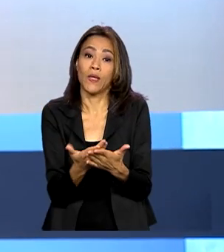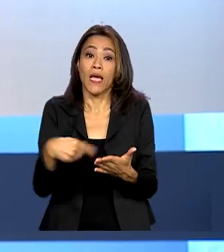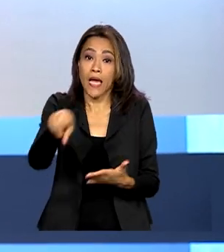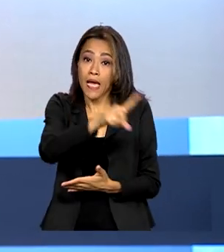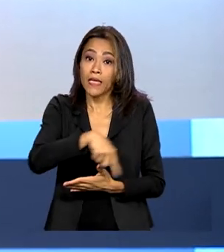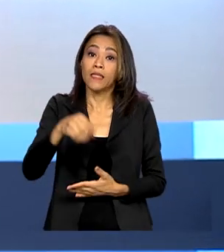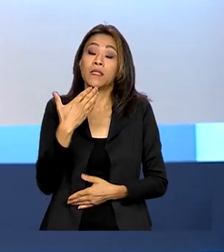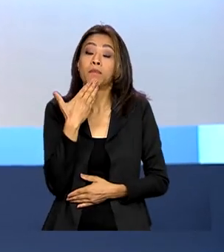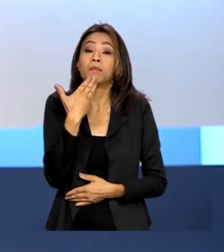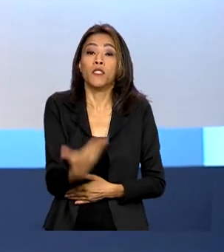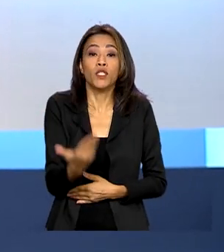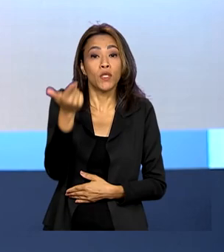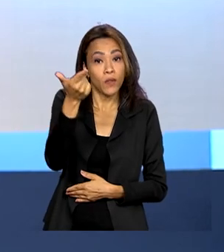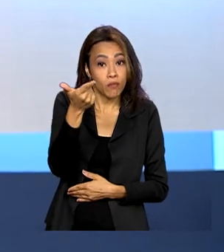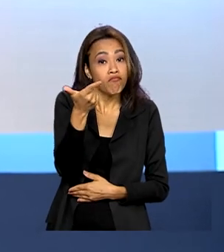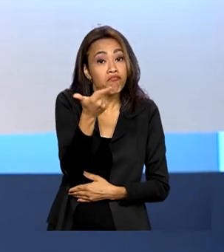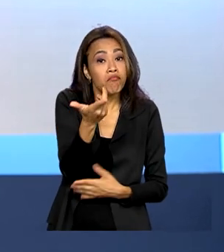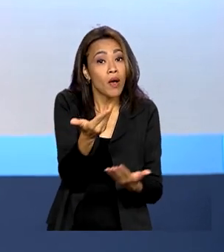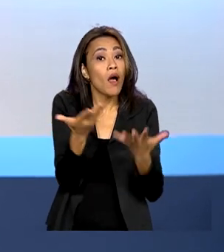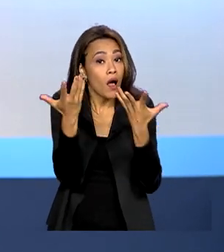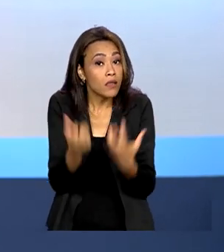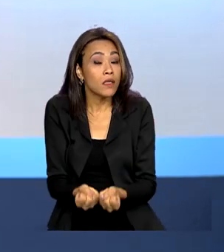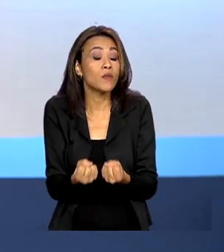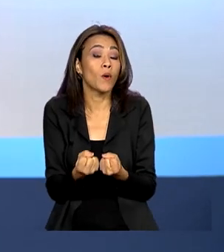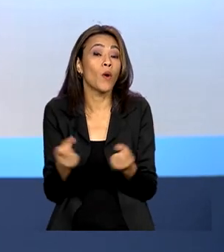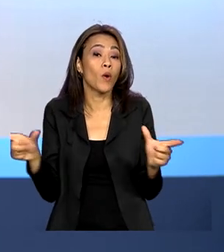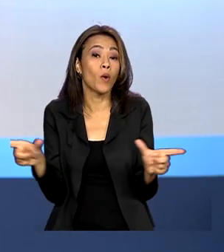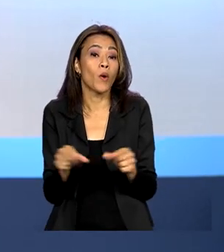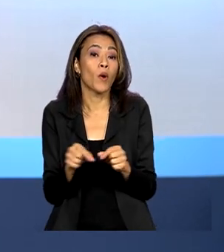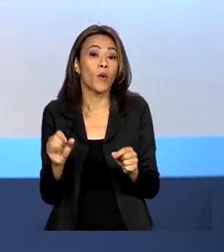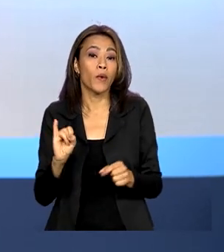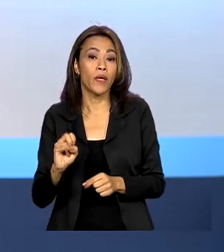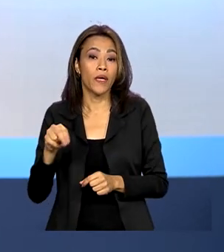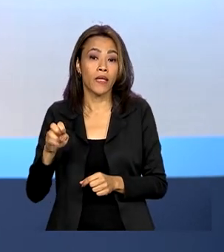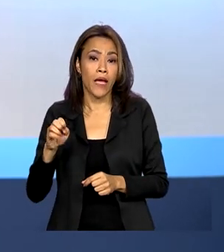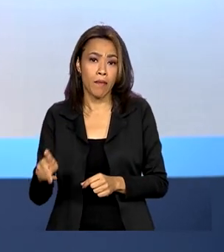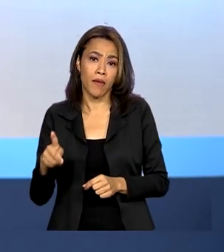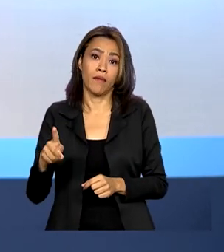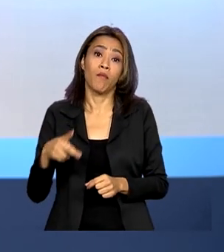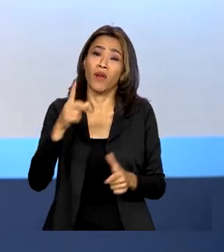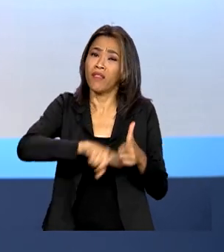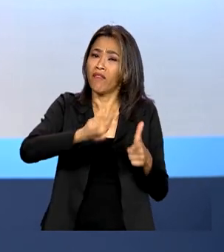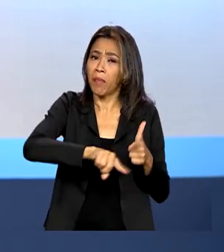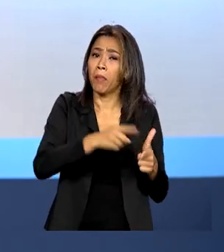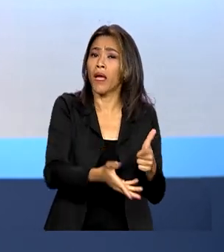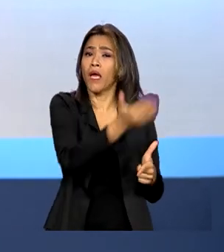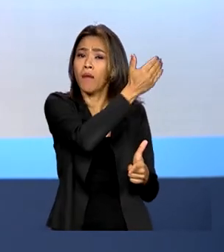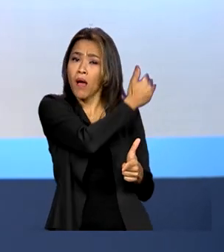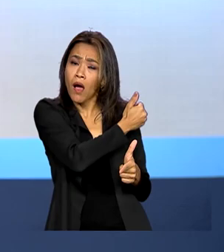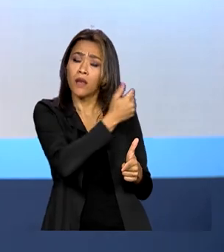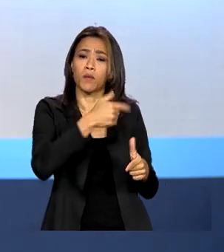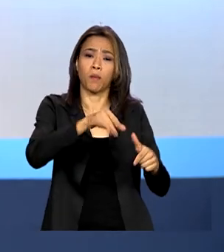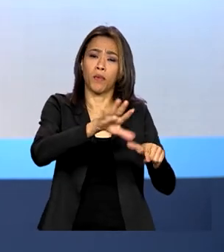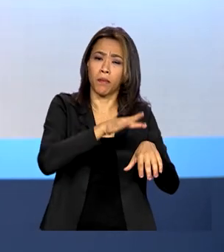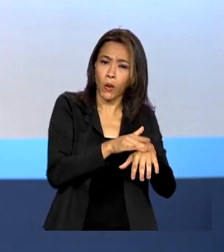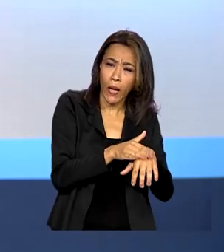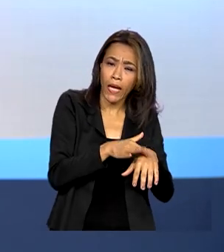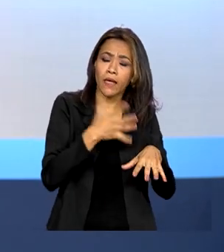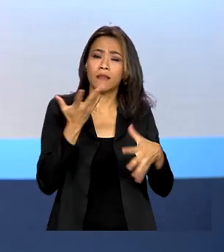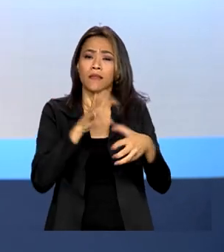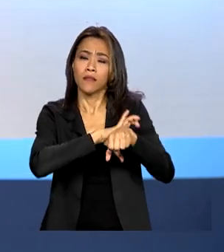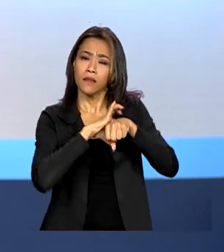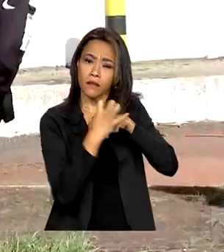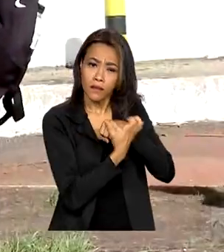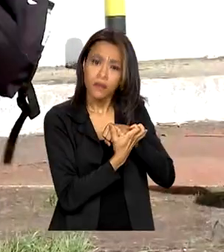pedidos de reaplicação aceitos pelo Inep por conta de problemas para fazer o exame regular, como doenças contagiosas, a Covid, por